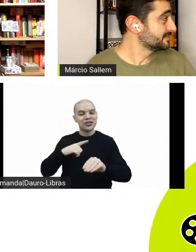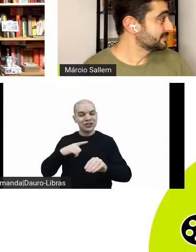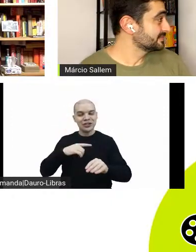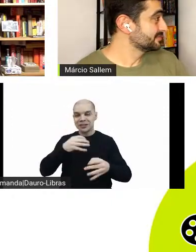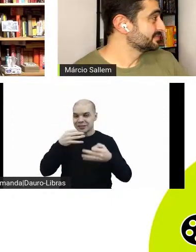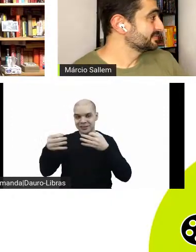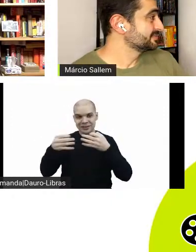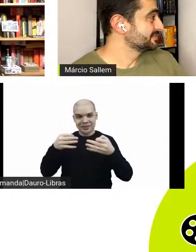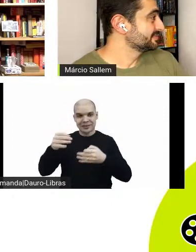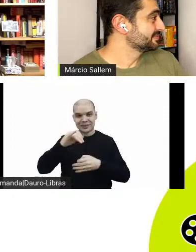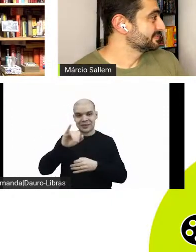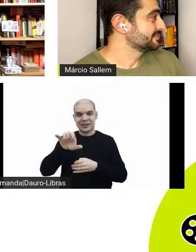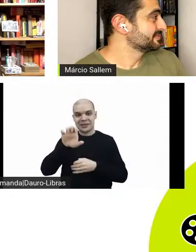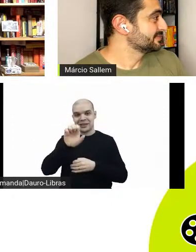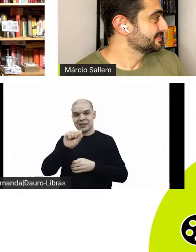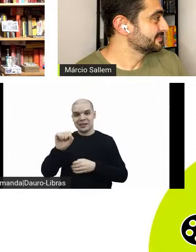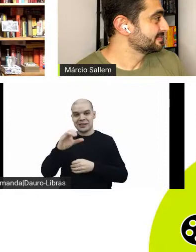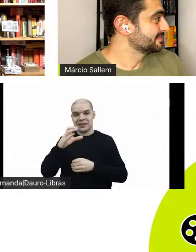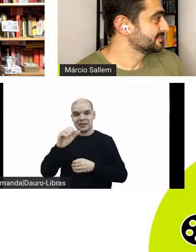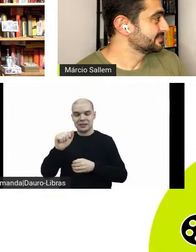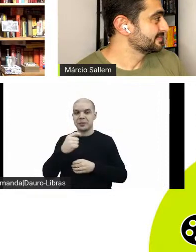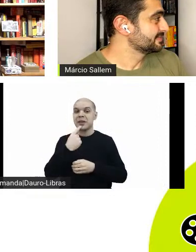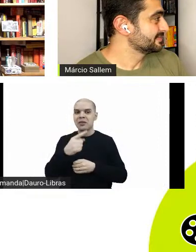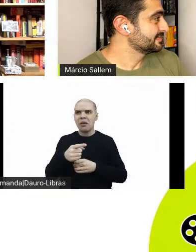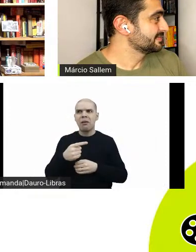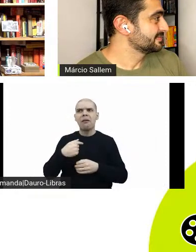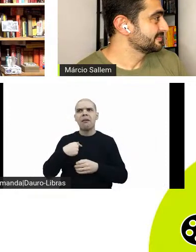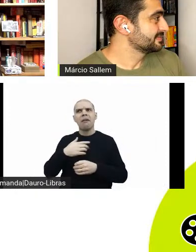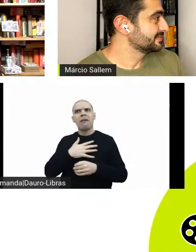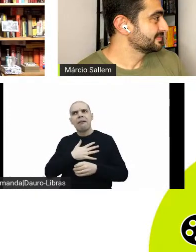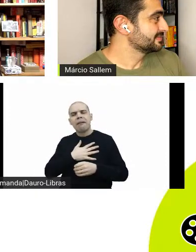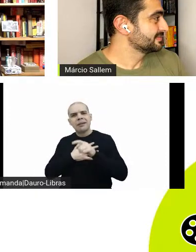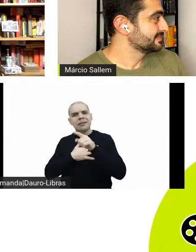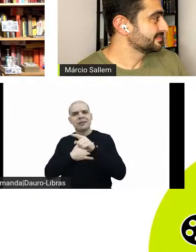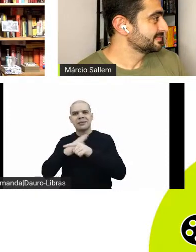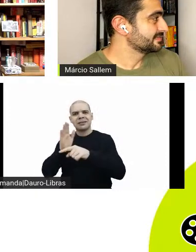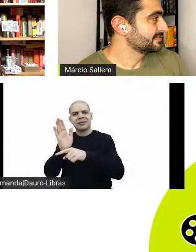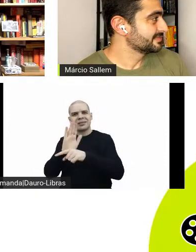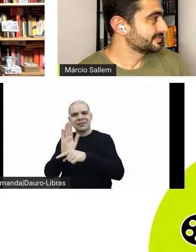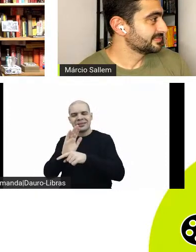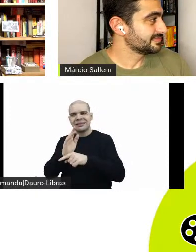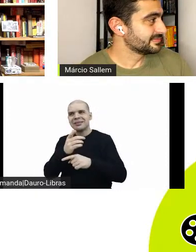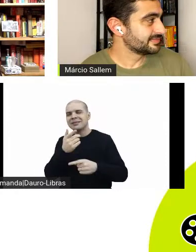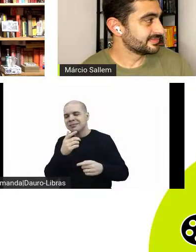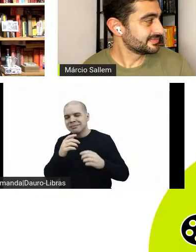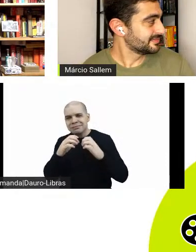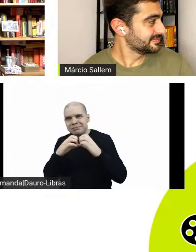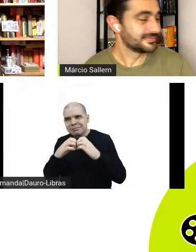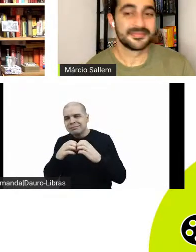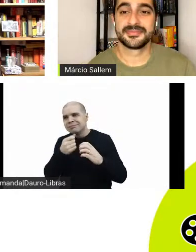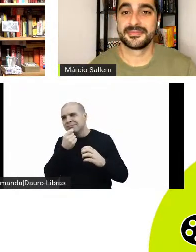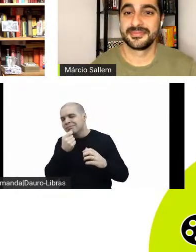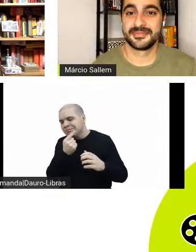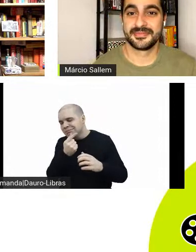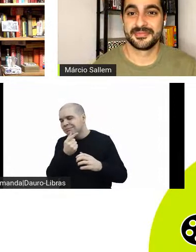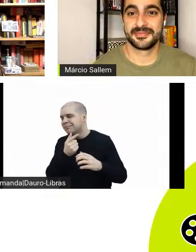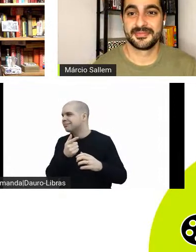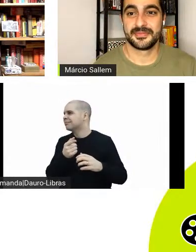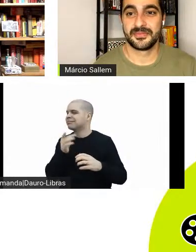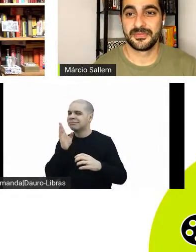falou aqui, eu amei o filme, não achei que ia curtir tanto, porque o filme tem toda uma roupagem de comédia romântica no início, e no